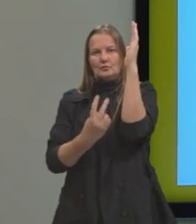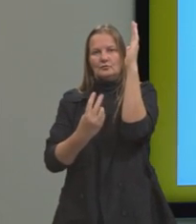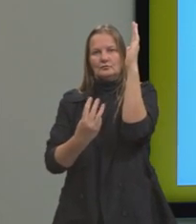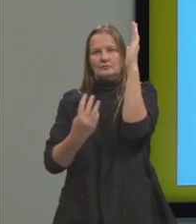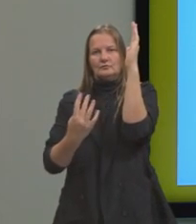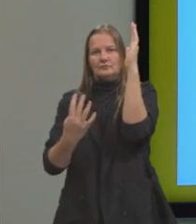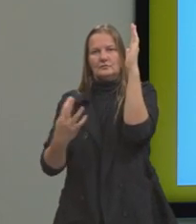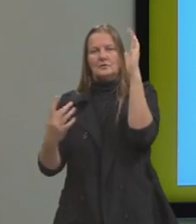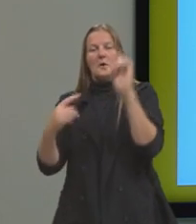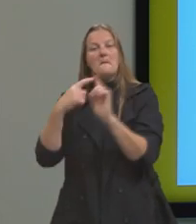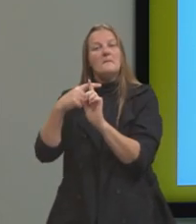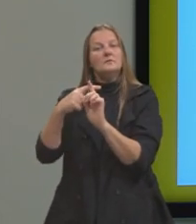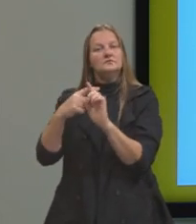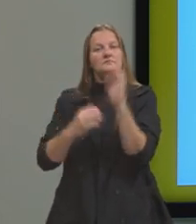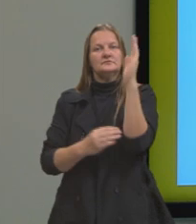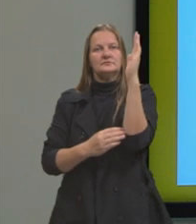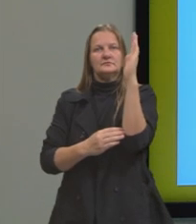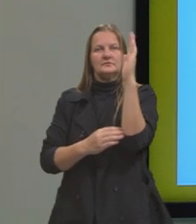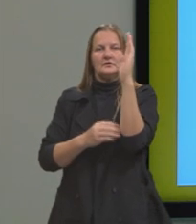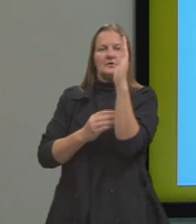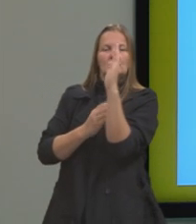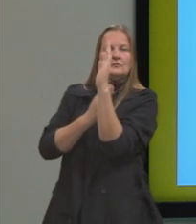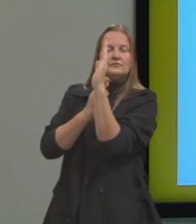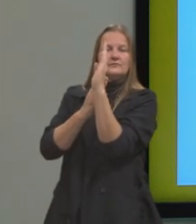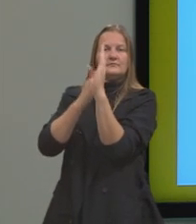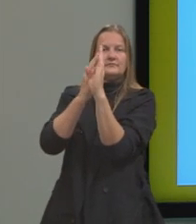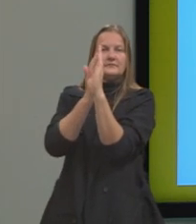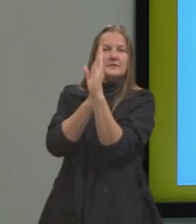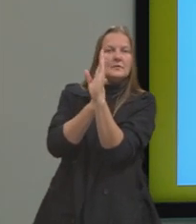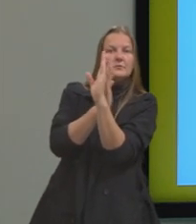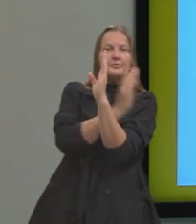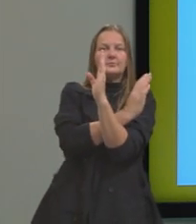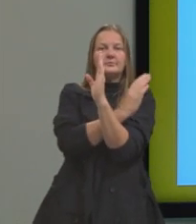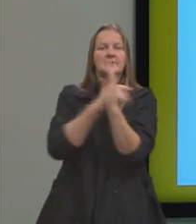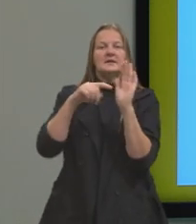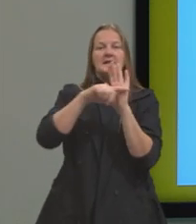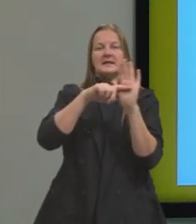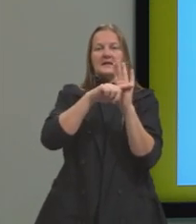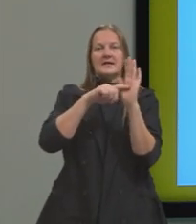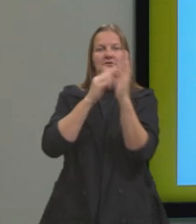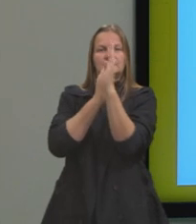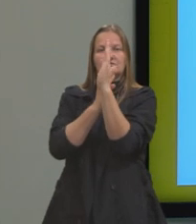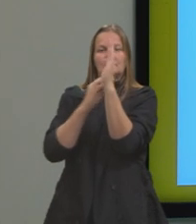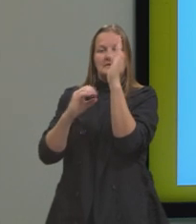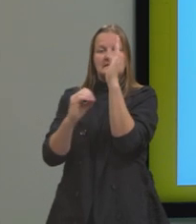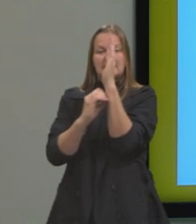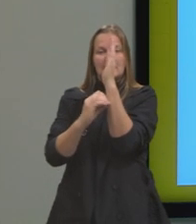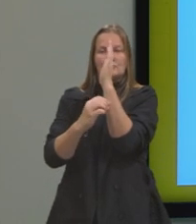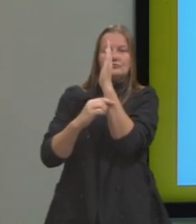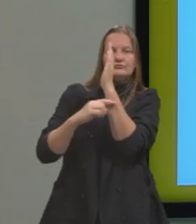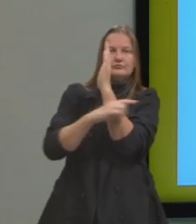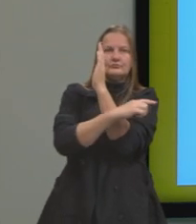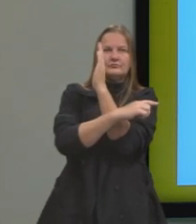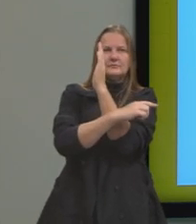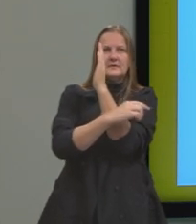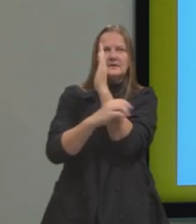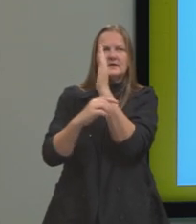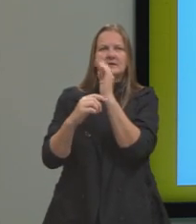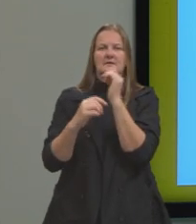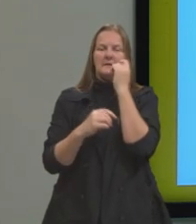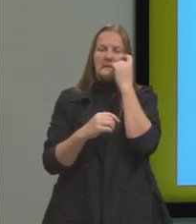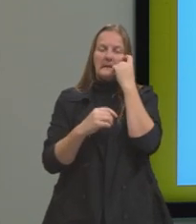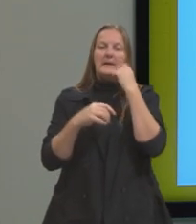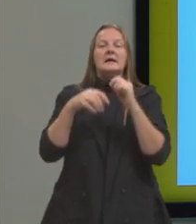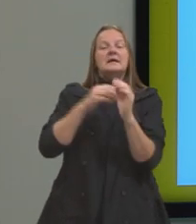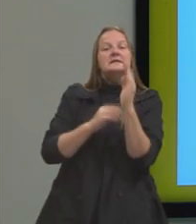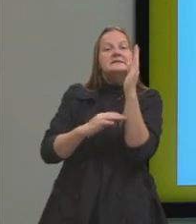A partir desse número, à esquerda, números negativos. Desse zero, dessa origem, para cima, em